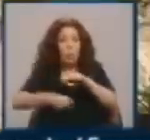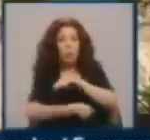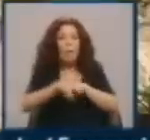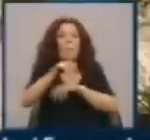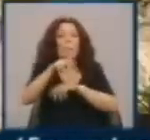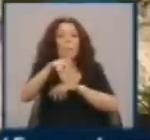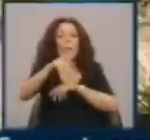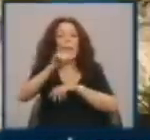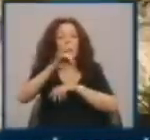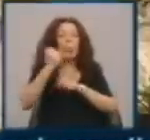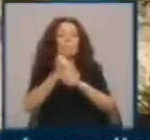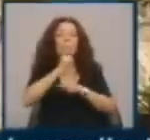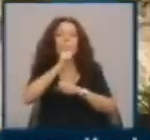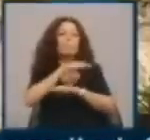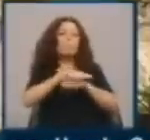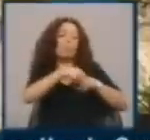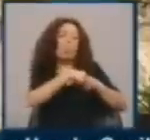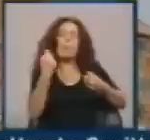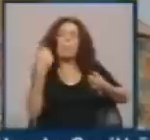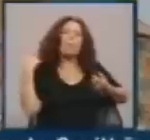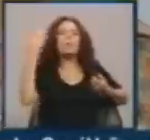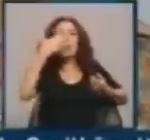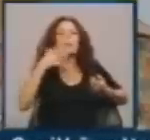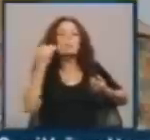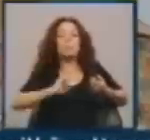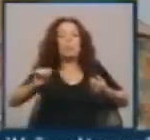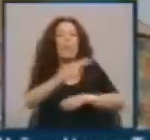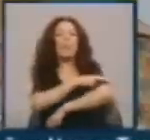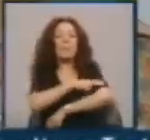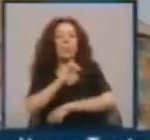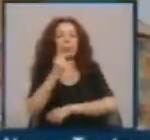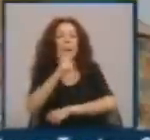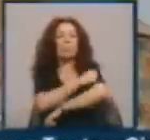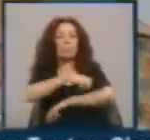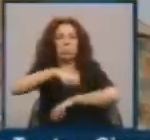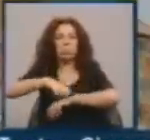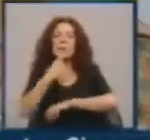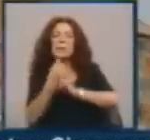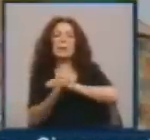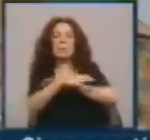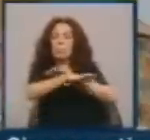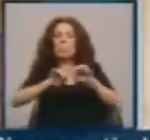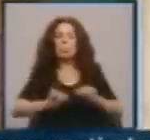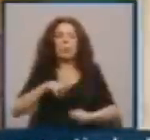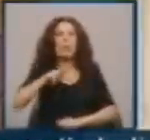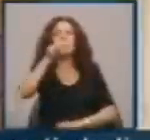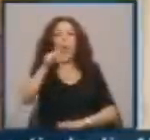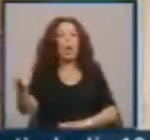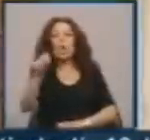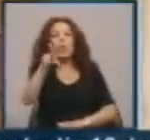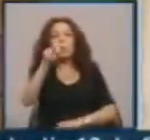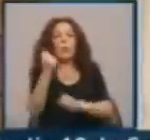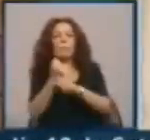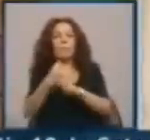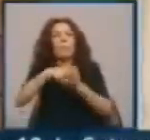Inacabado de Pina Manique. Até há pouco tempo, esteve sob a alçada da antiga Direção-Geral dos Edifícios e Monumentos Nacionais, que nunca levou a cabo